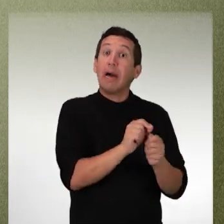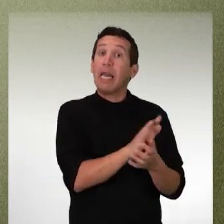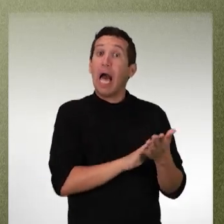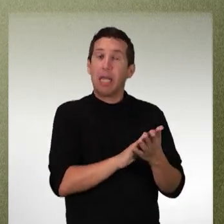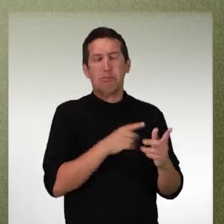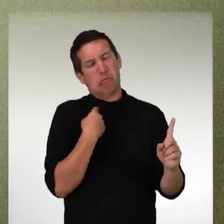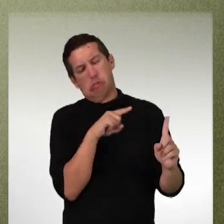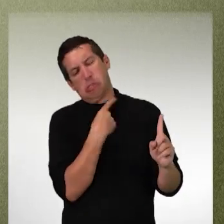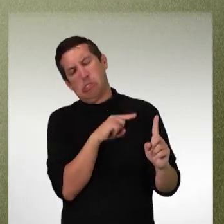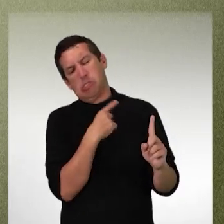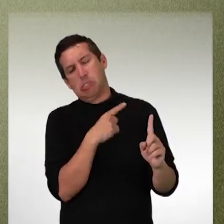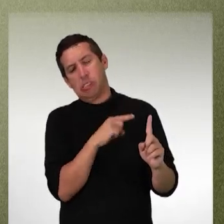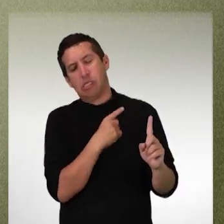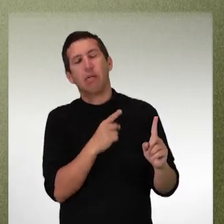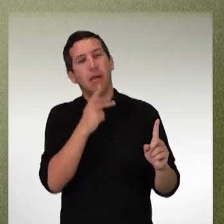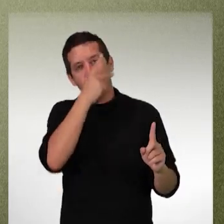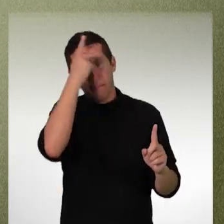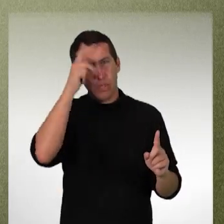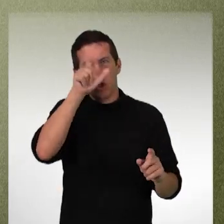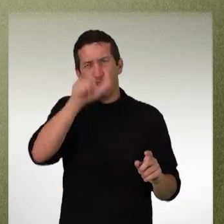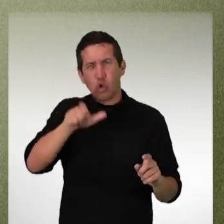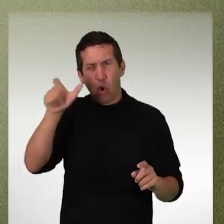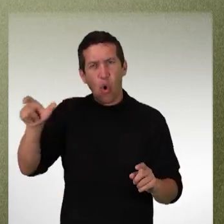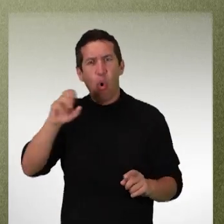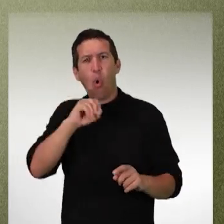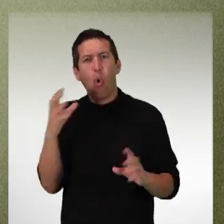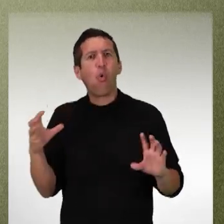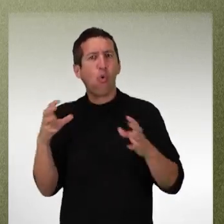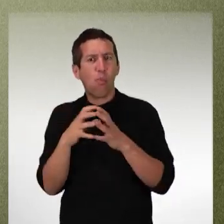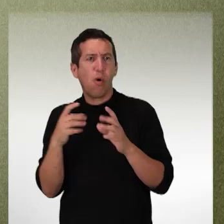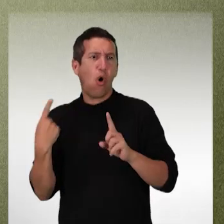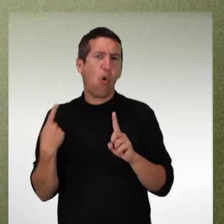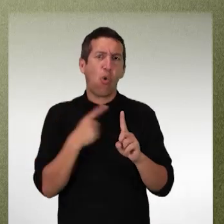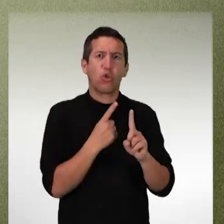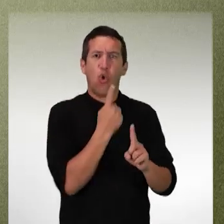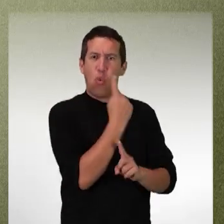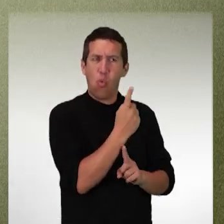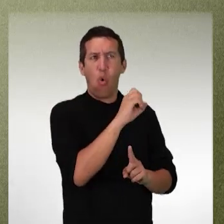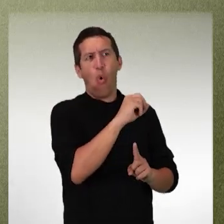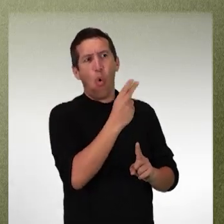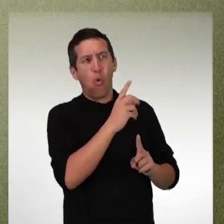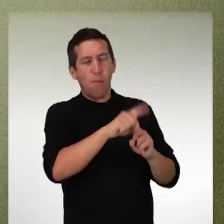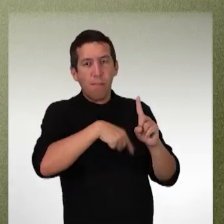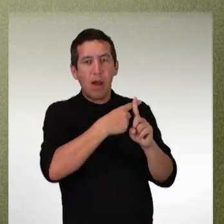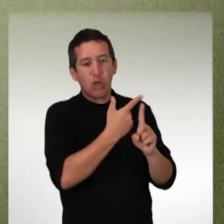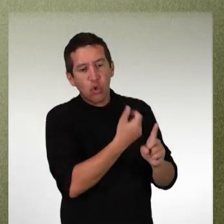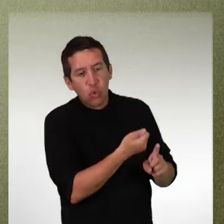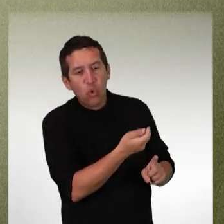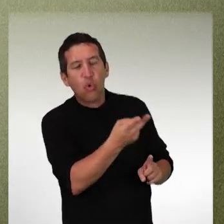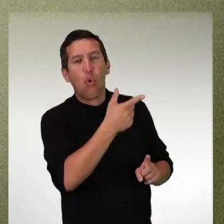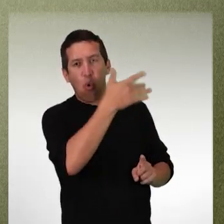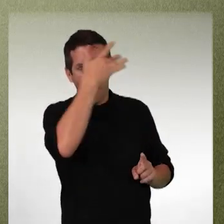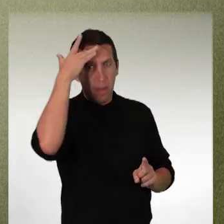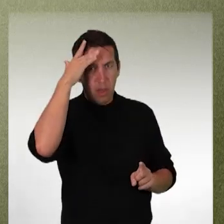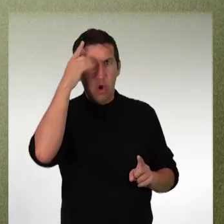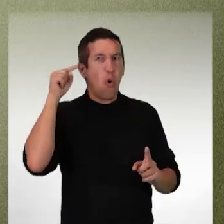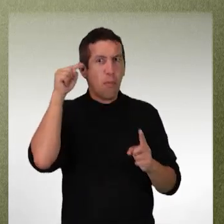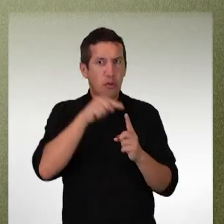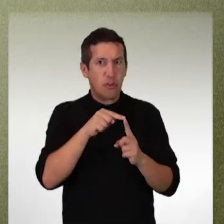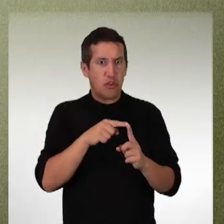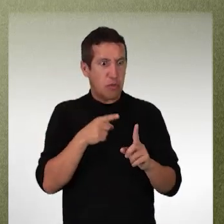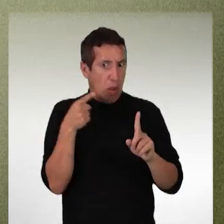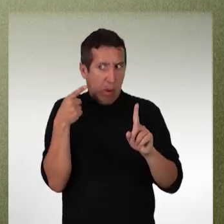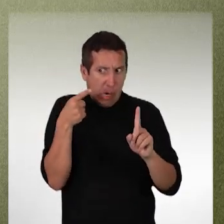ocorre sem motivação evidente, praticado por indivíduo ou grupo, contra uma ou mais pessoas,